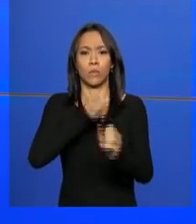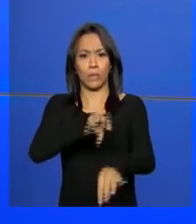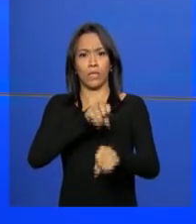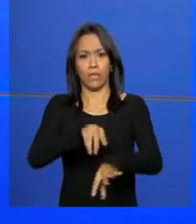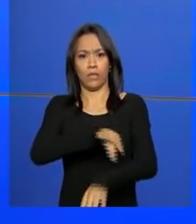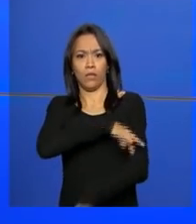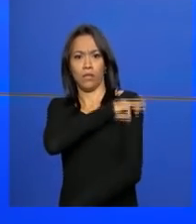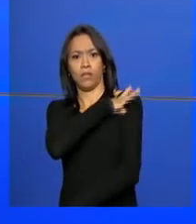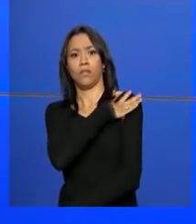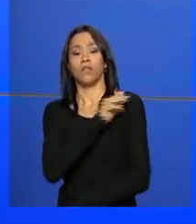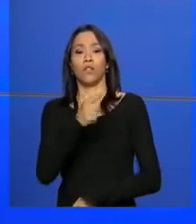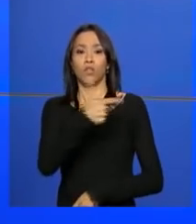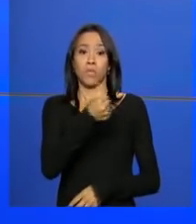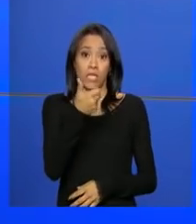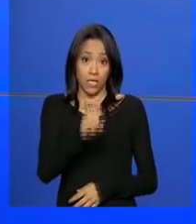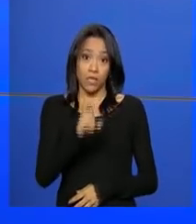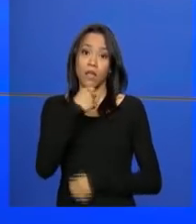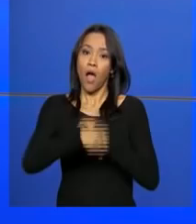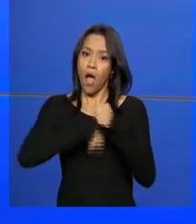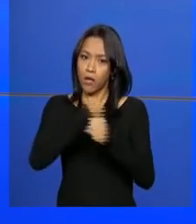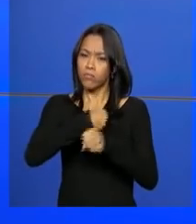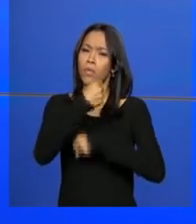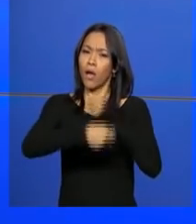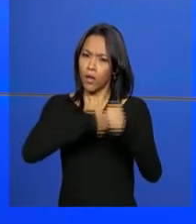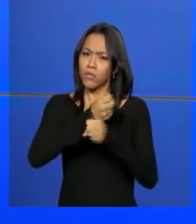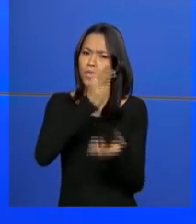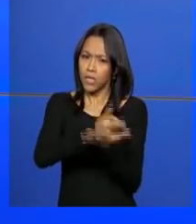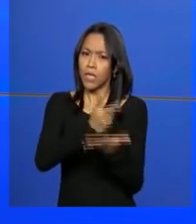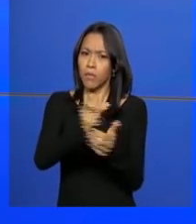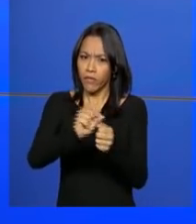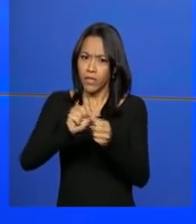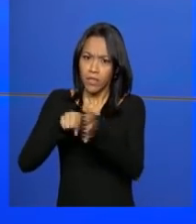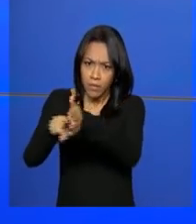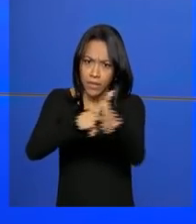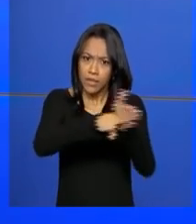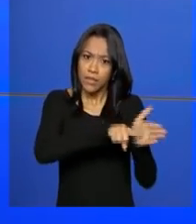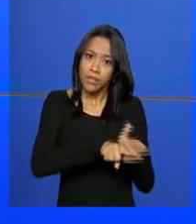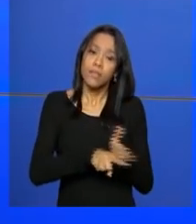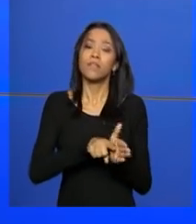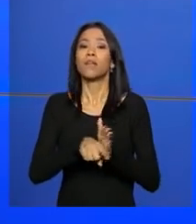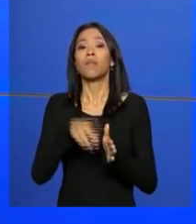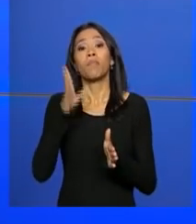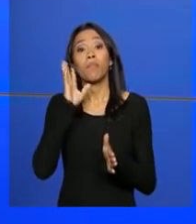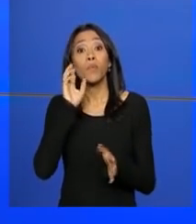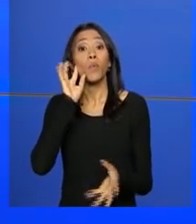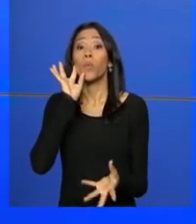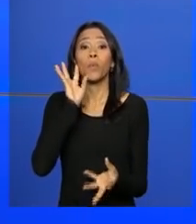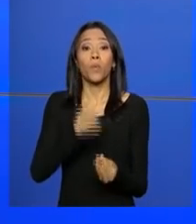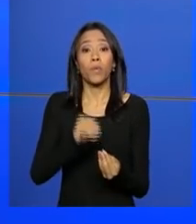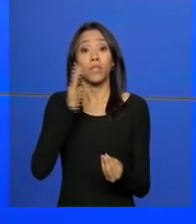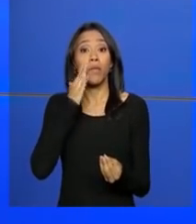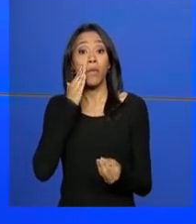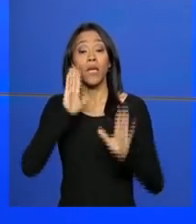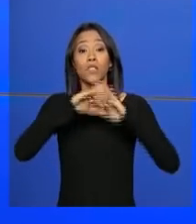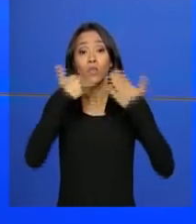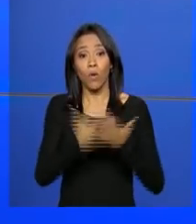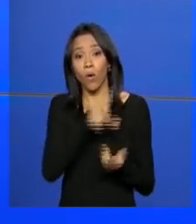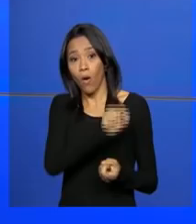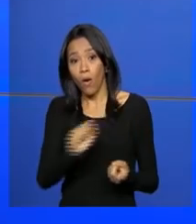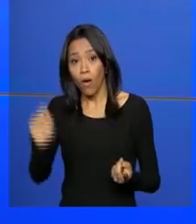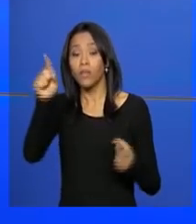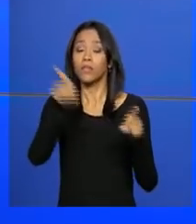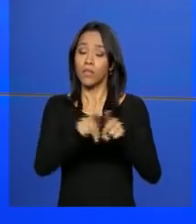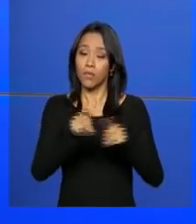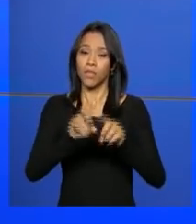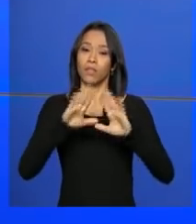O Censo Escolar é realizado anualmente e é o principal levantamento estatístico educacional sobre as unidades de ensino públicas e